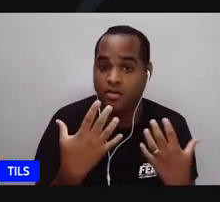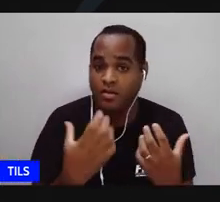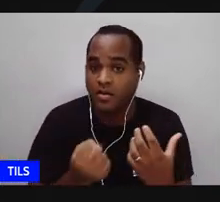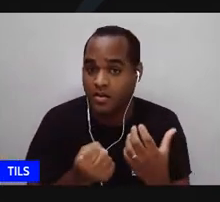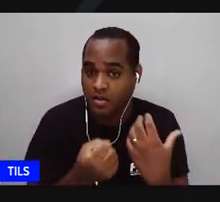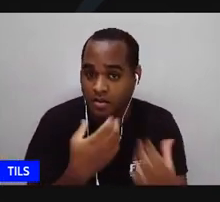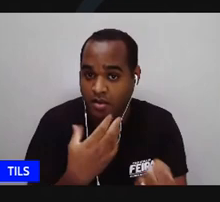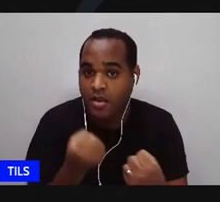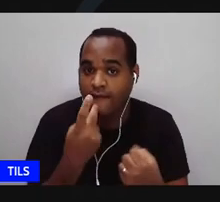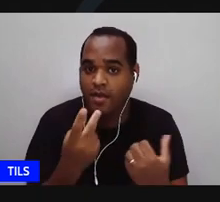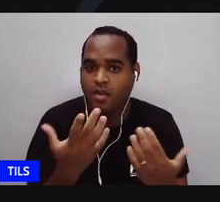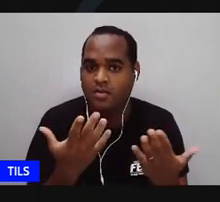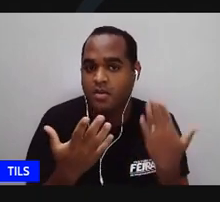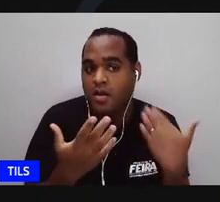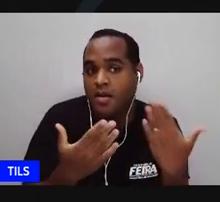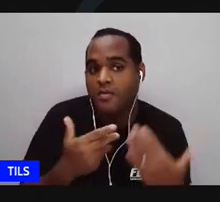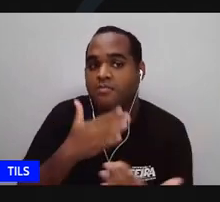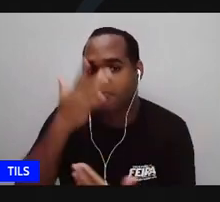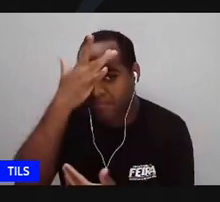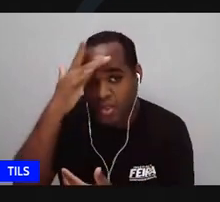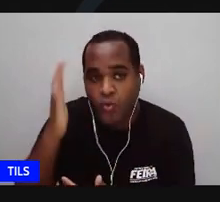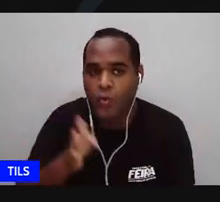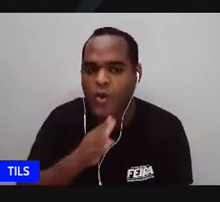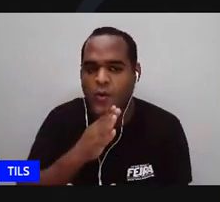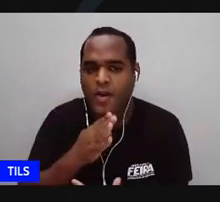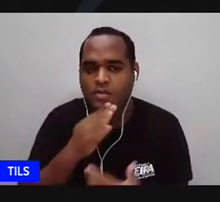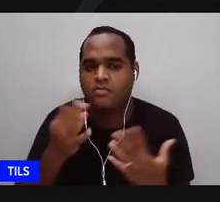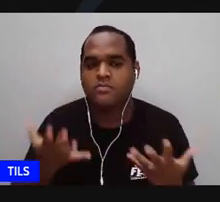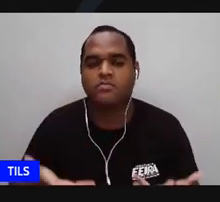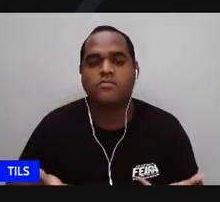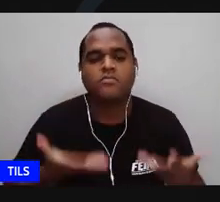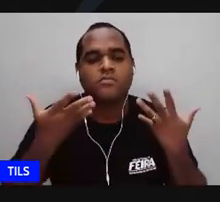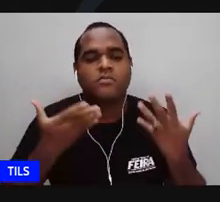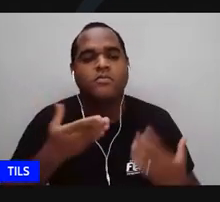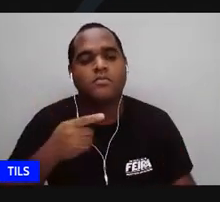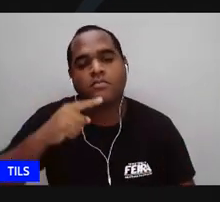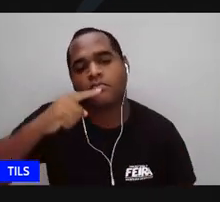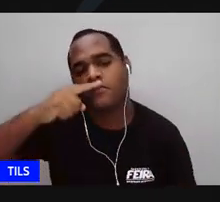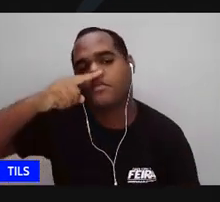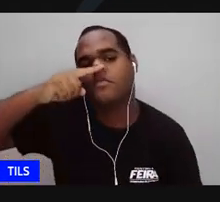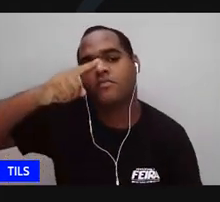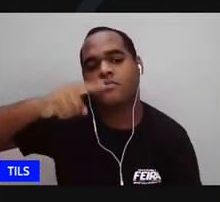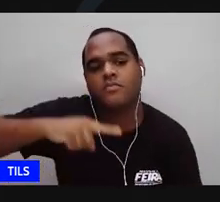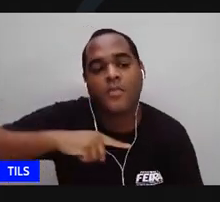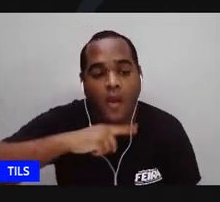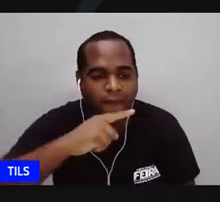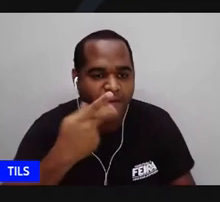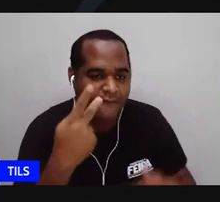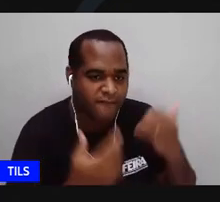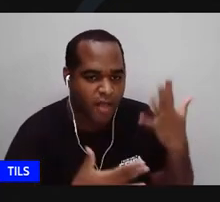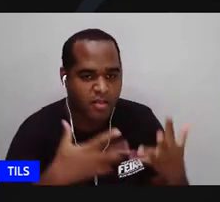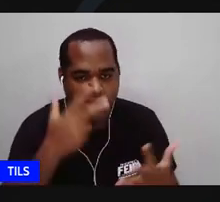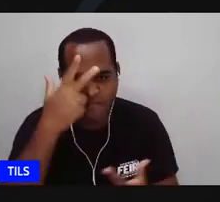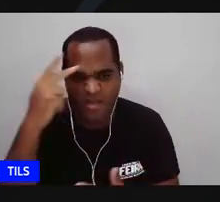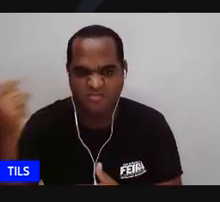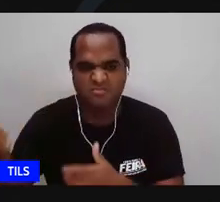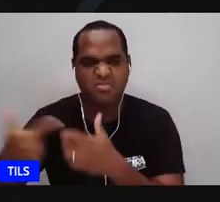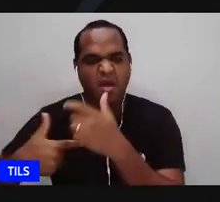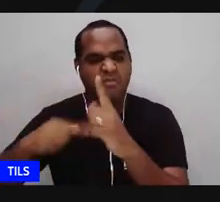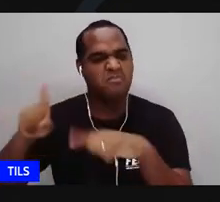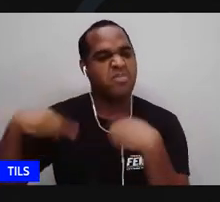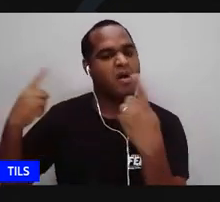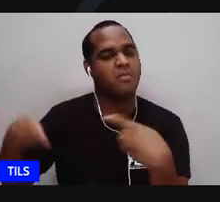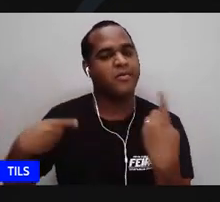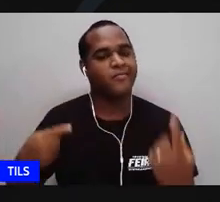de quem a conheceu diz que ela tinha um alto e ver sabe nariz em pé agitinho falando mal e poxa